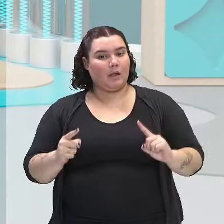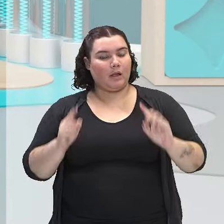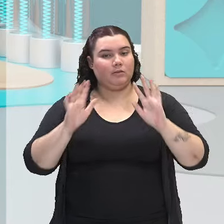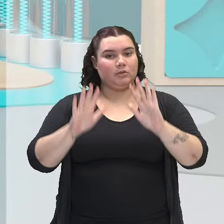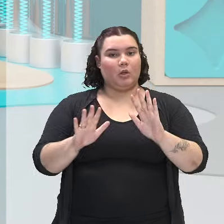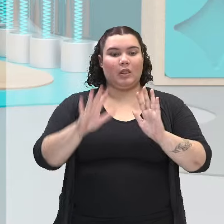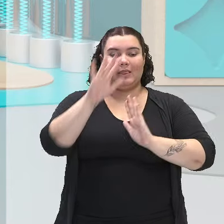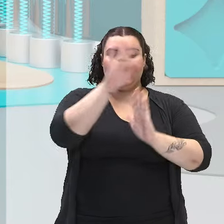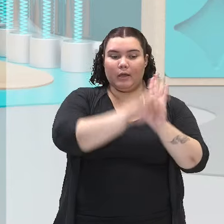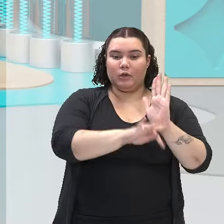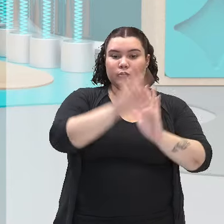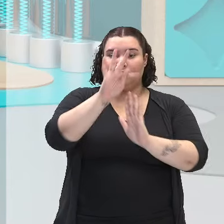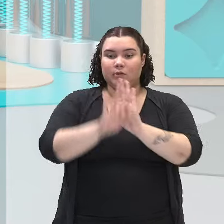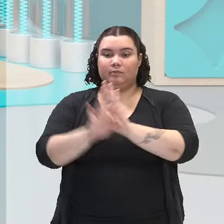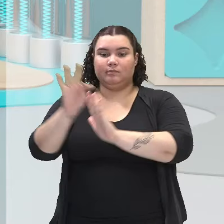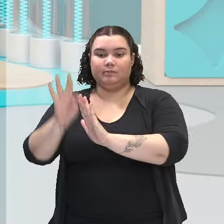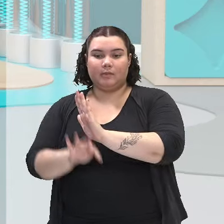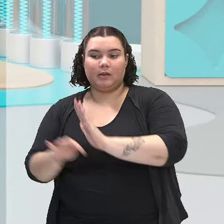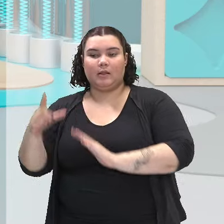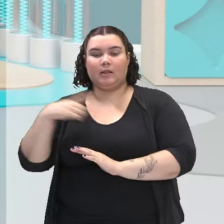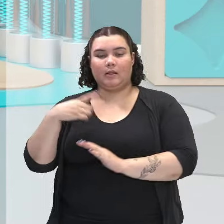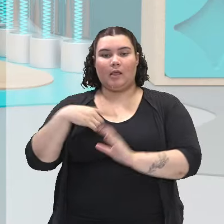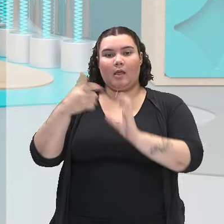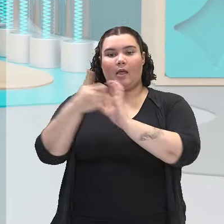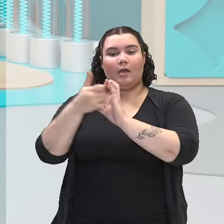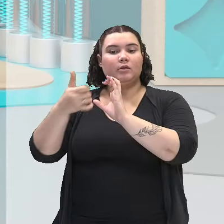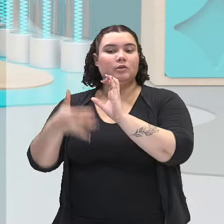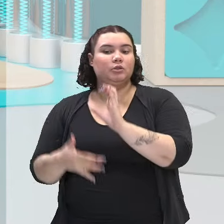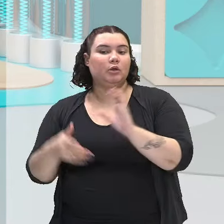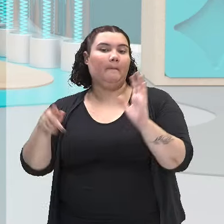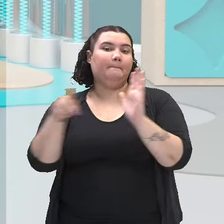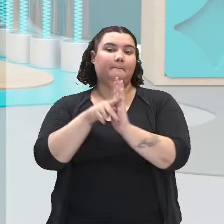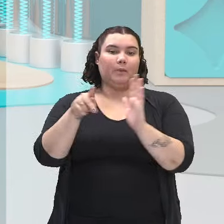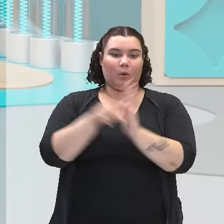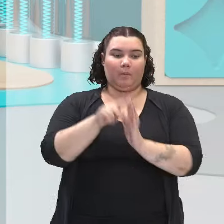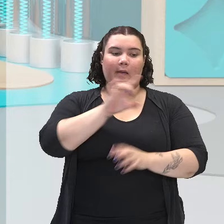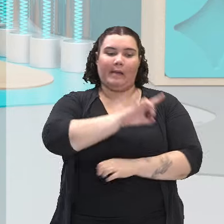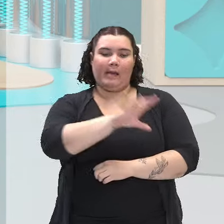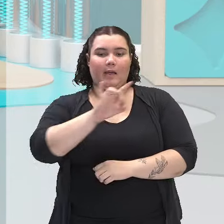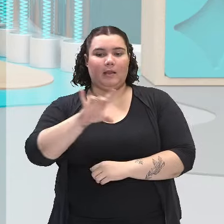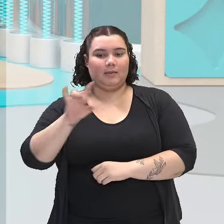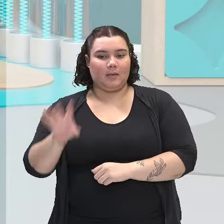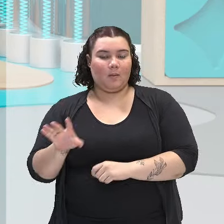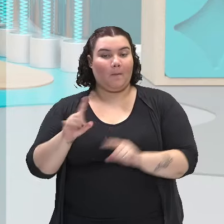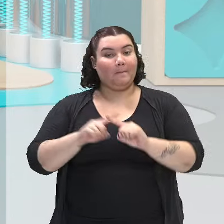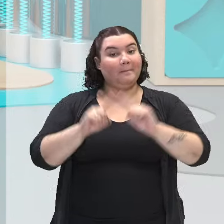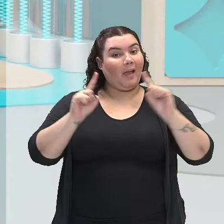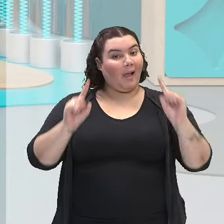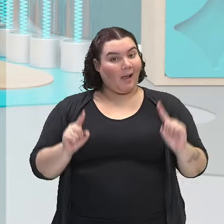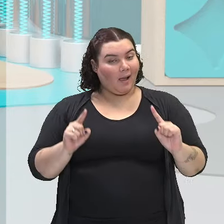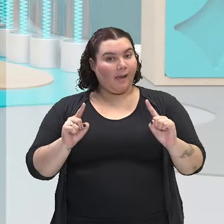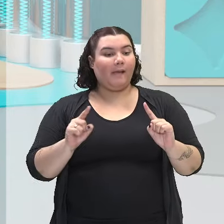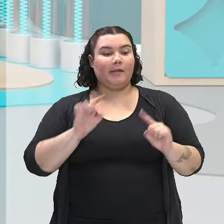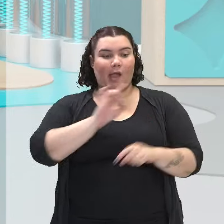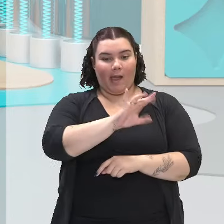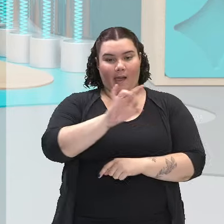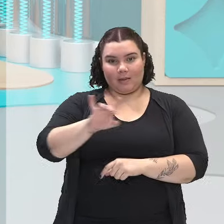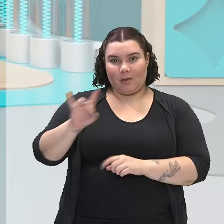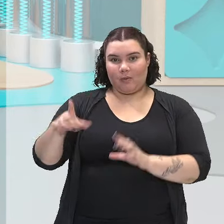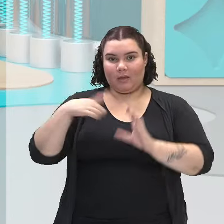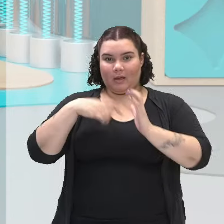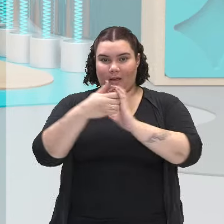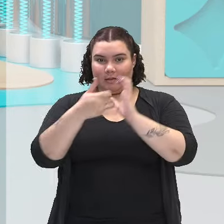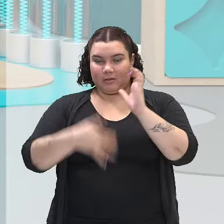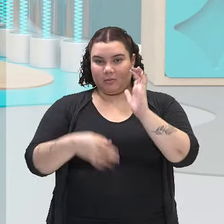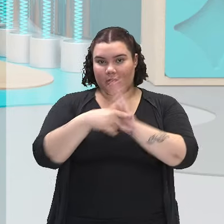texto tem a sua particularidade, mas essas particularidades fazem com que nós